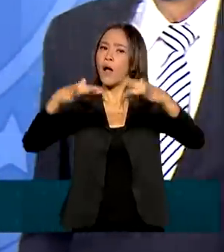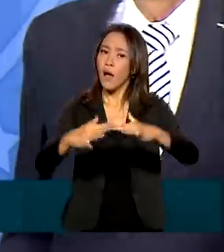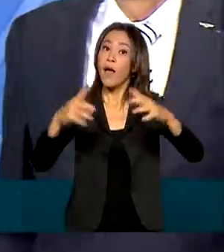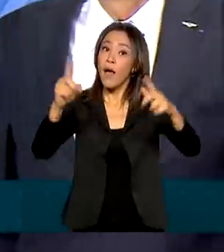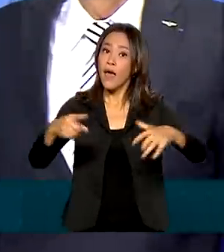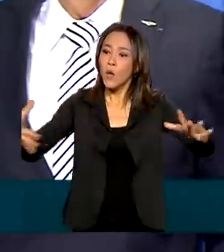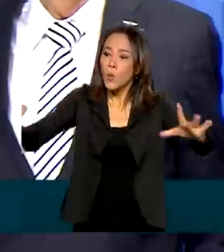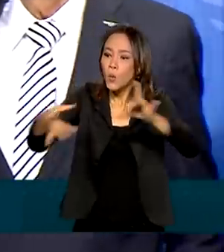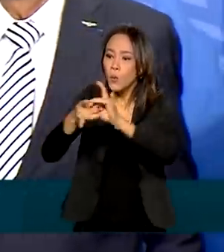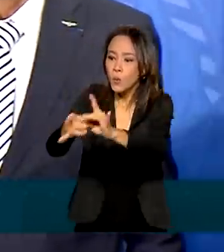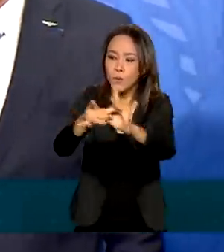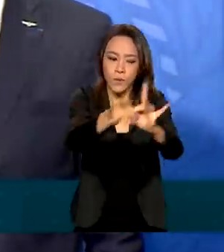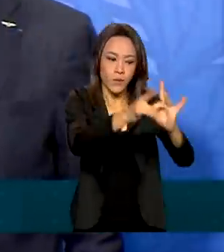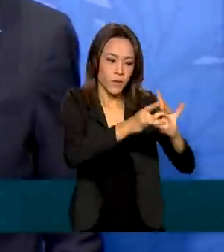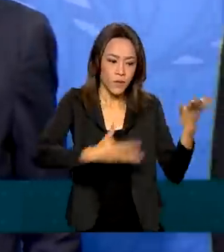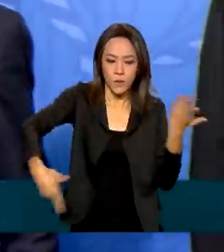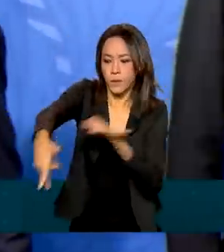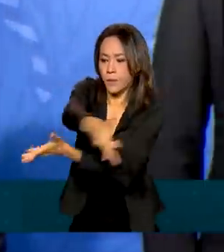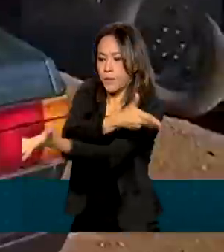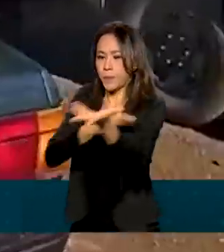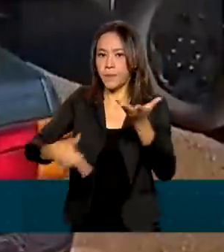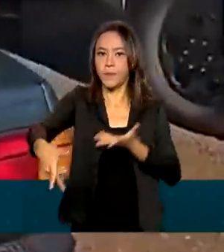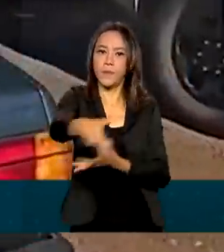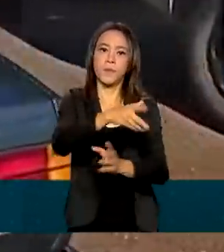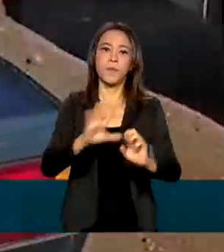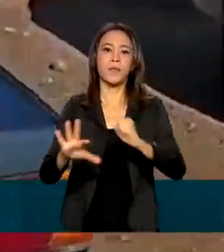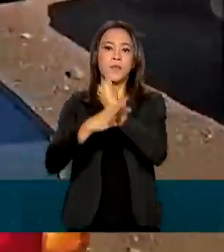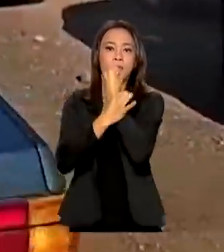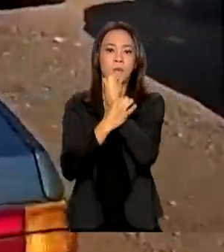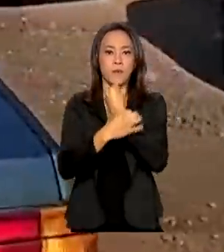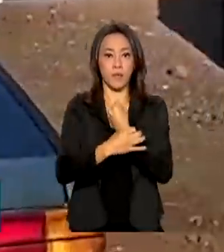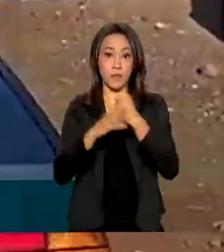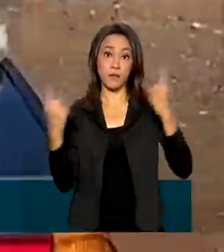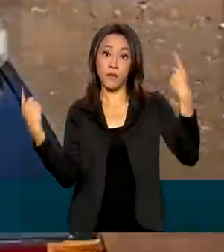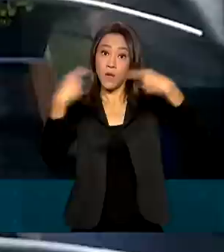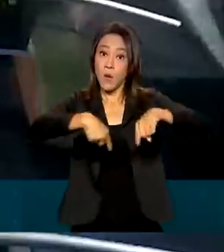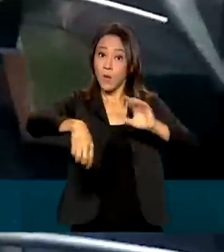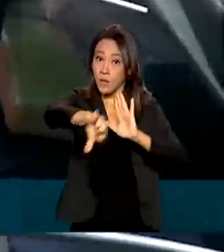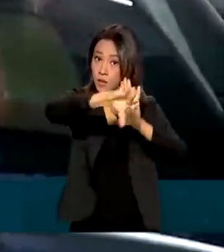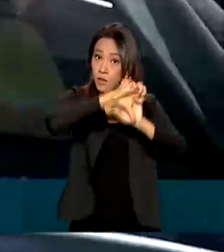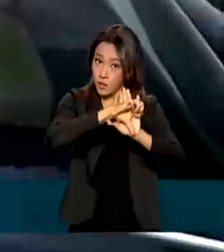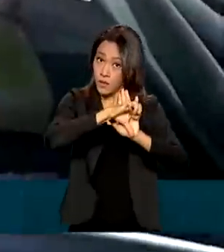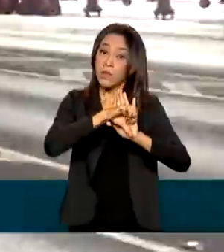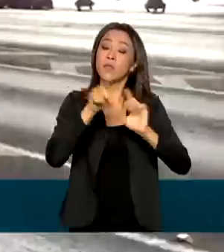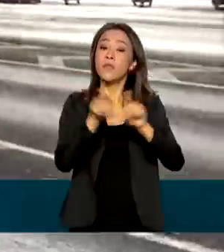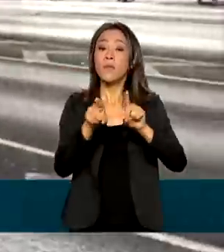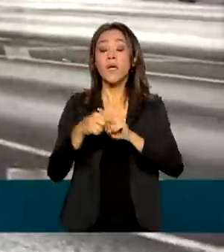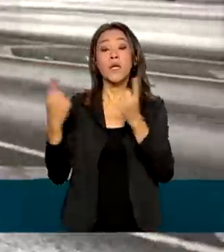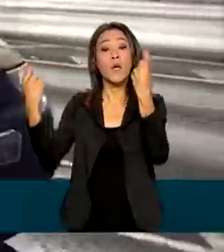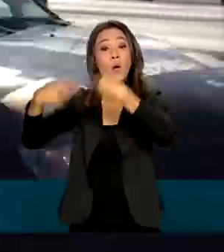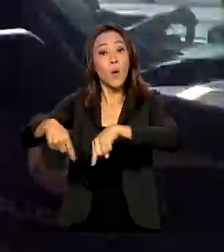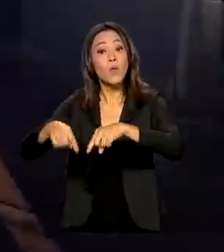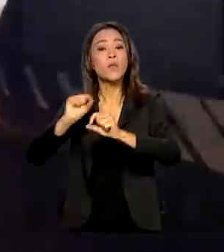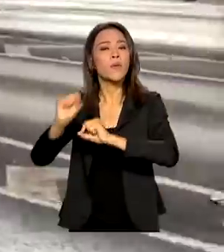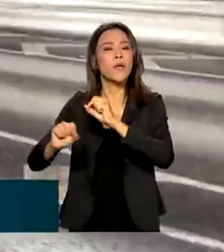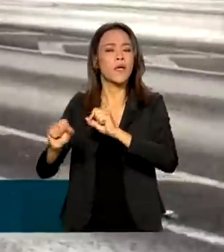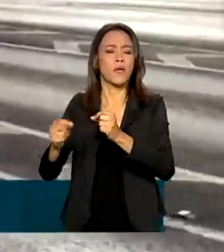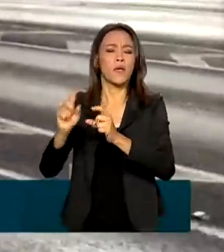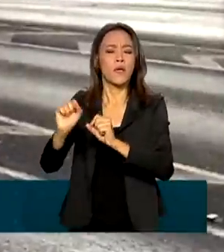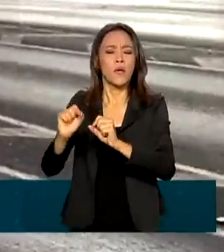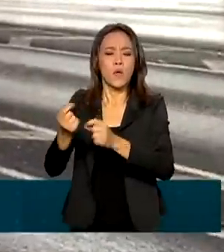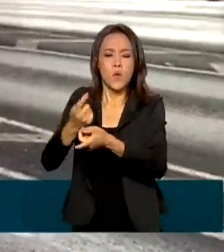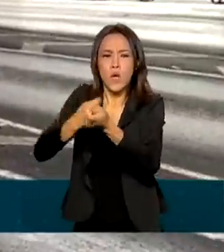forças de segurança federais, estaduais e municipais no combate às drogas e ao crime organizado, já que o Brasil tem